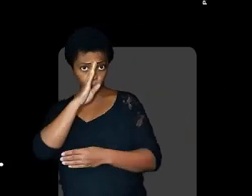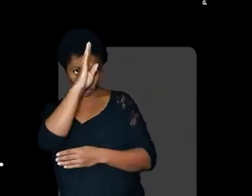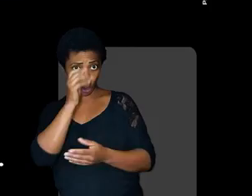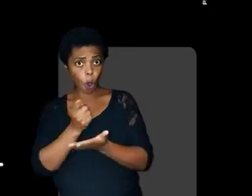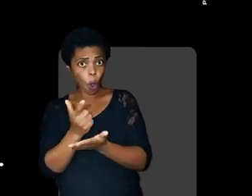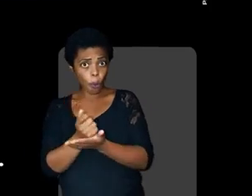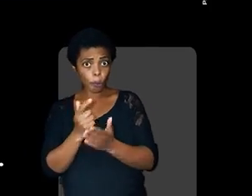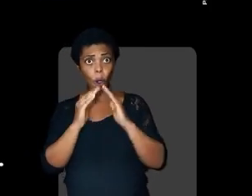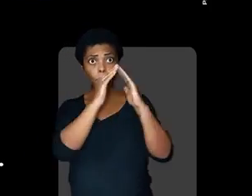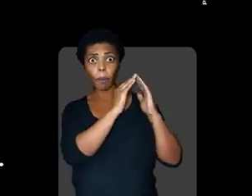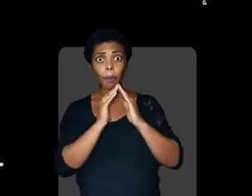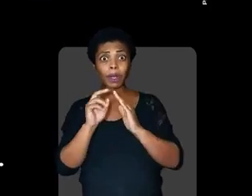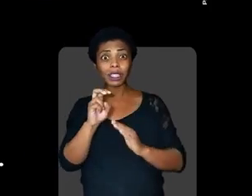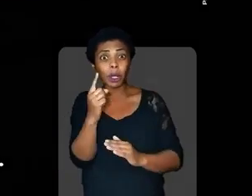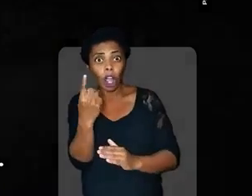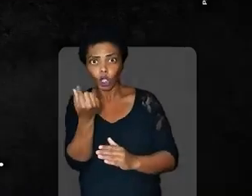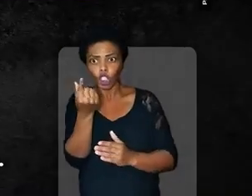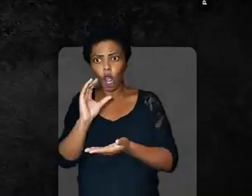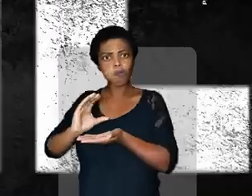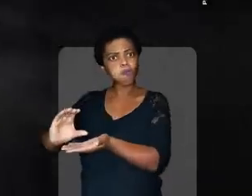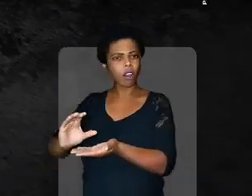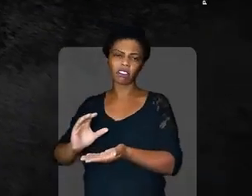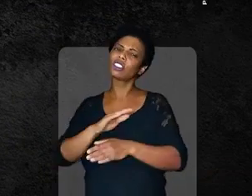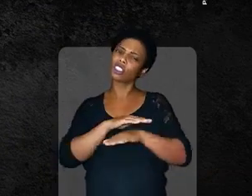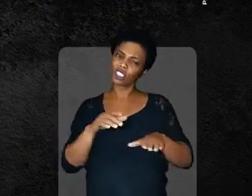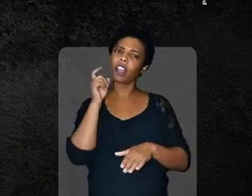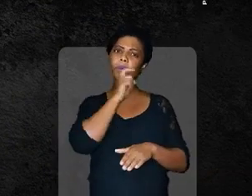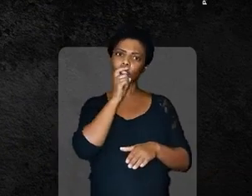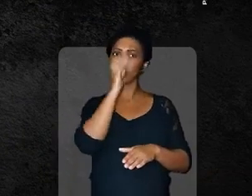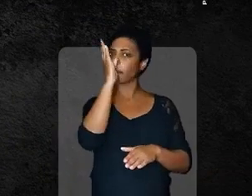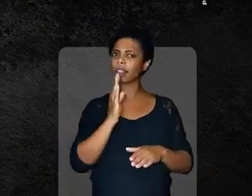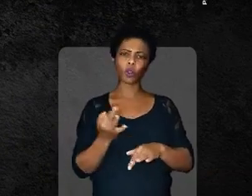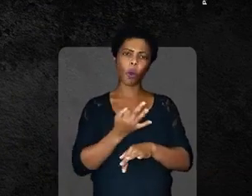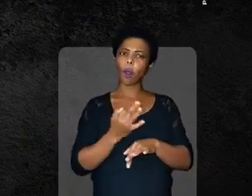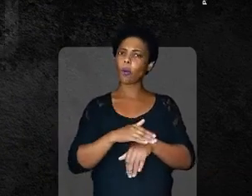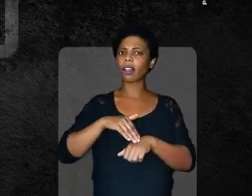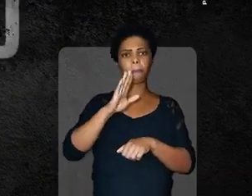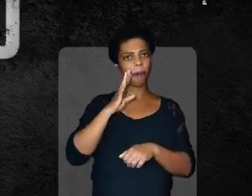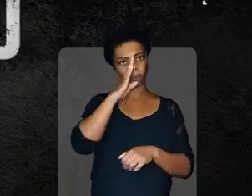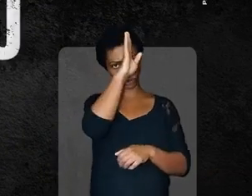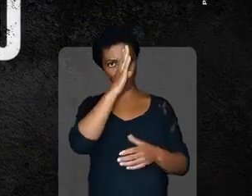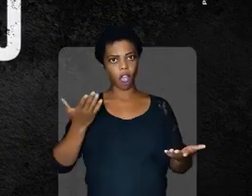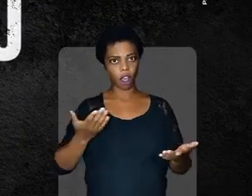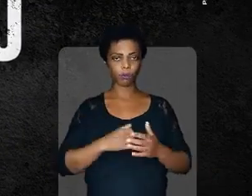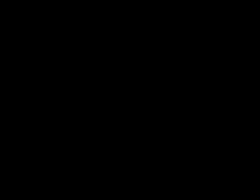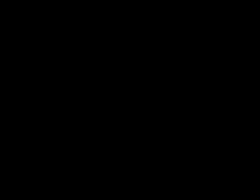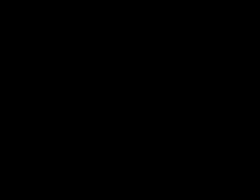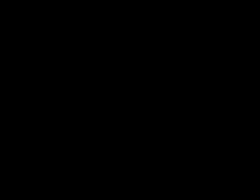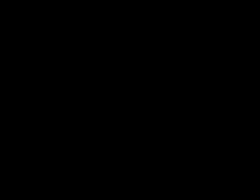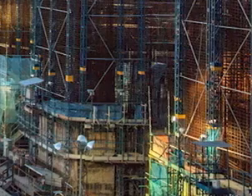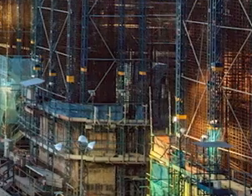51 imóveis com dinheiro vivo. Chega de mentiras. O Brasil não aguenta mais Bolsonaro.